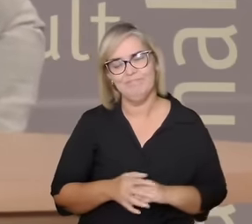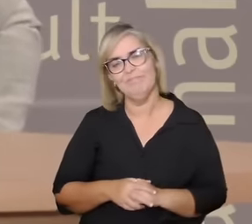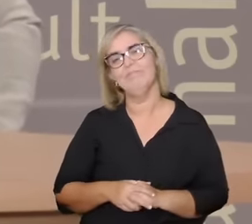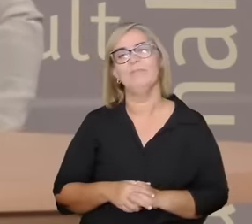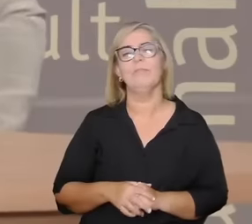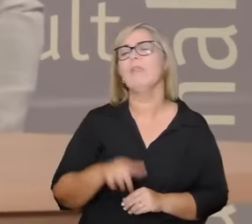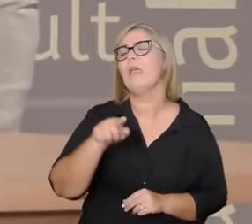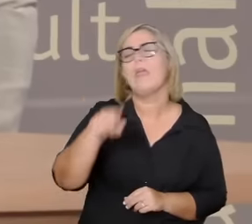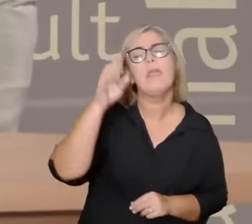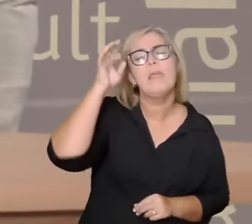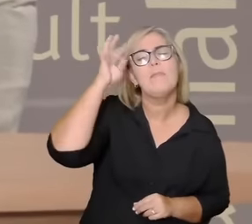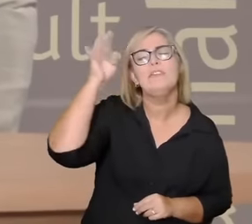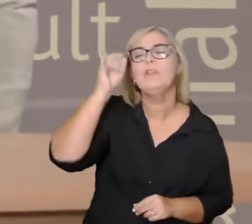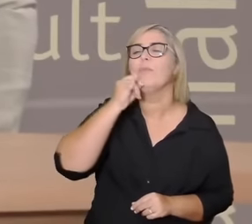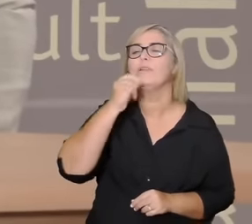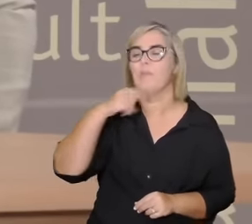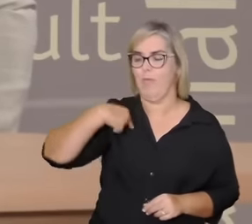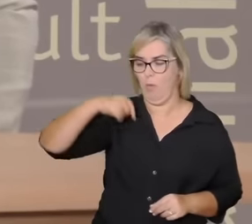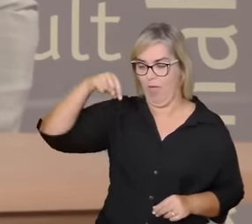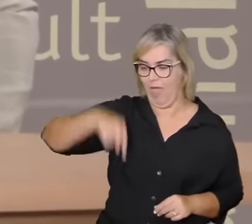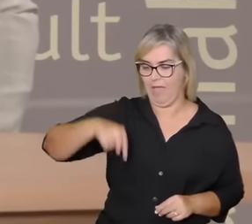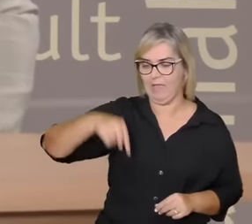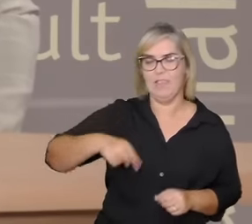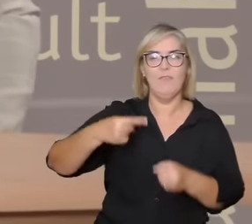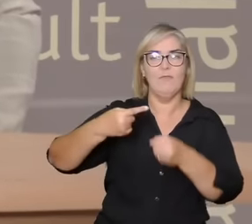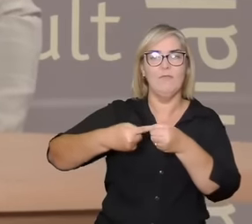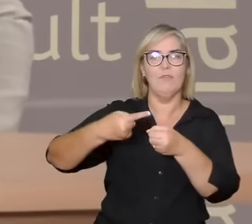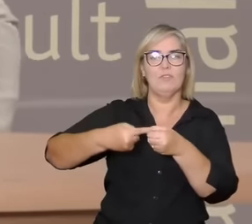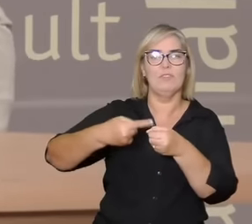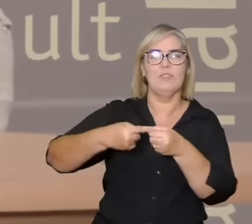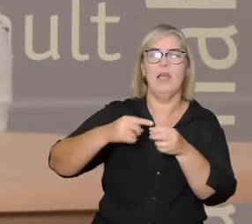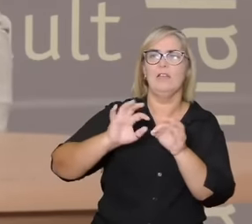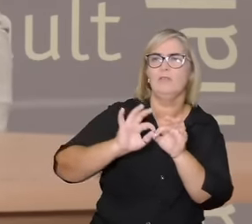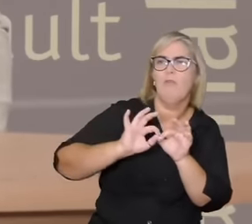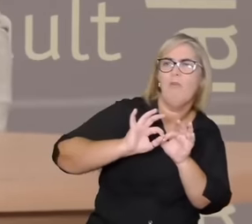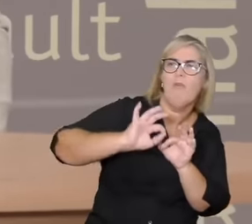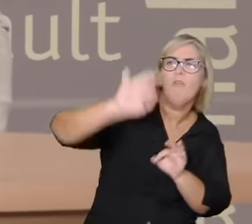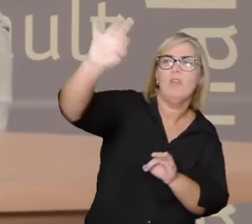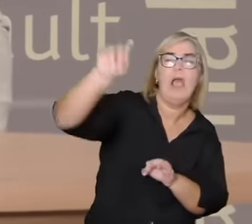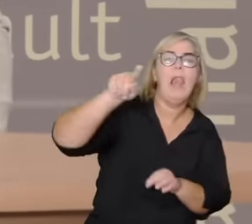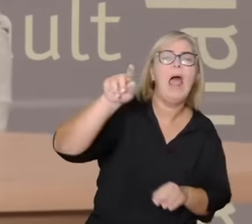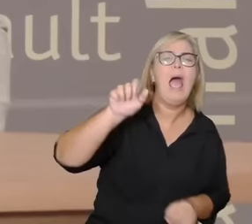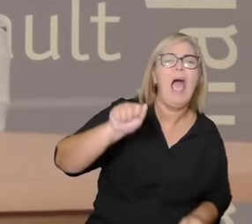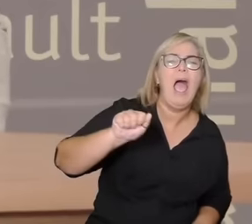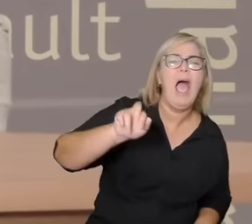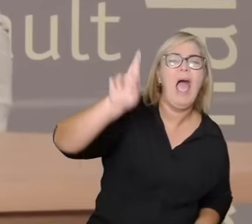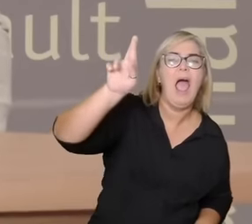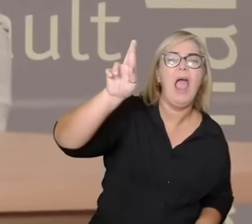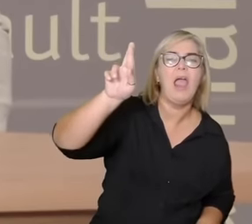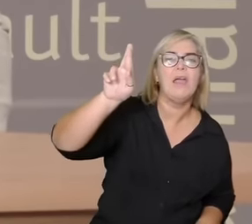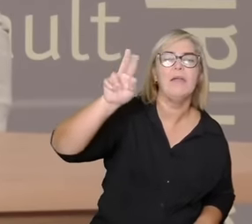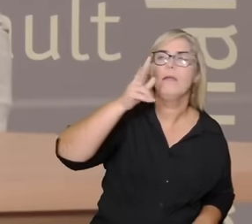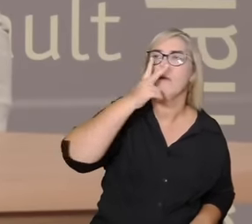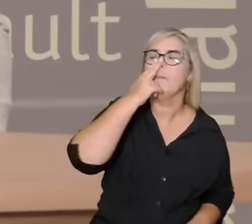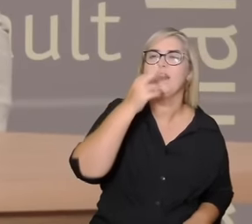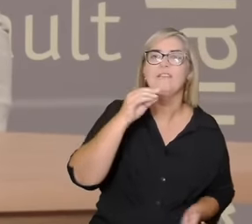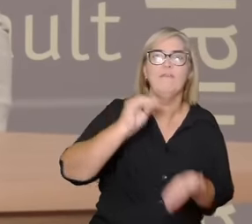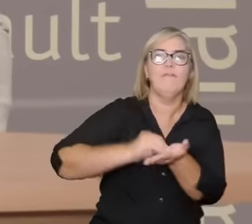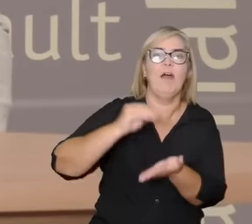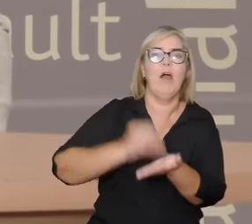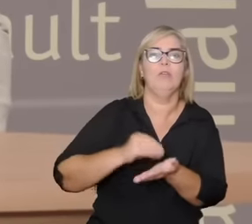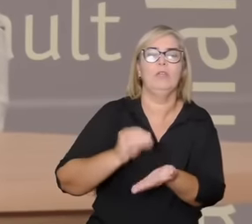para uma cidade com altitude com ar efeito vai se acostumando vai ficar nesse lugar